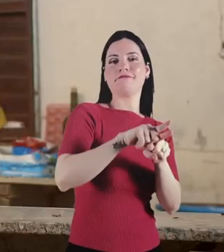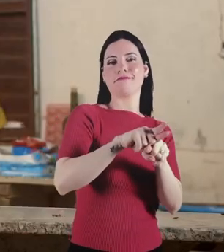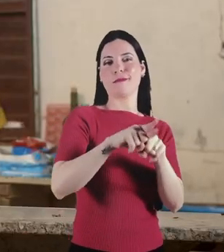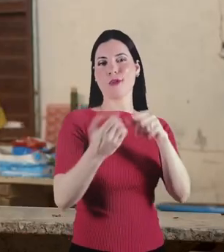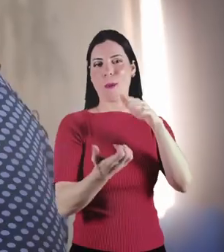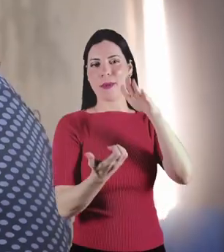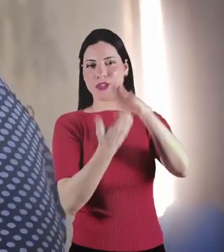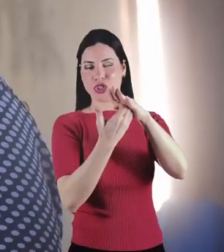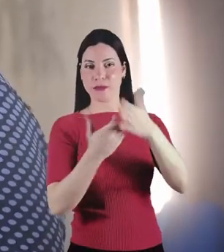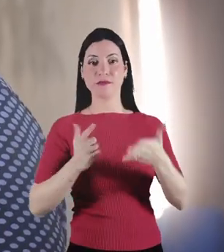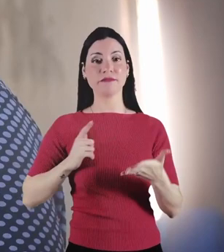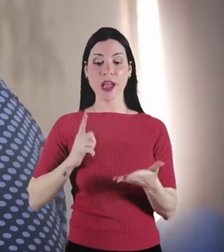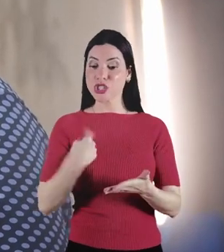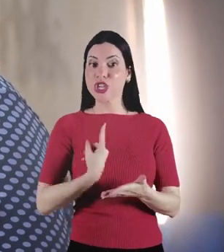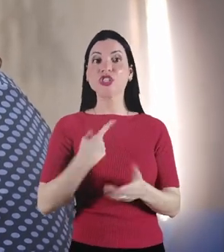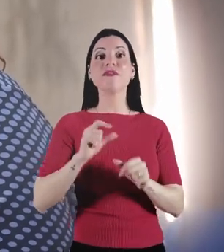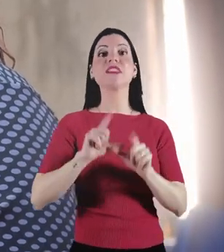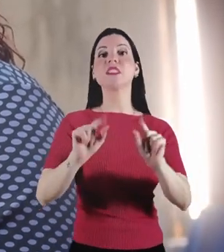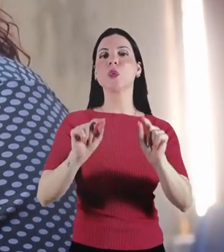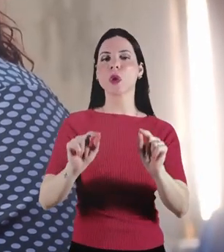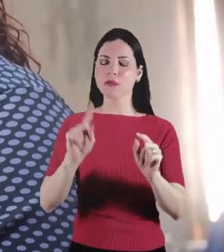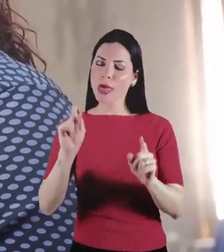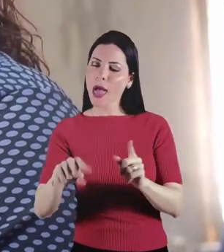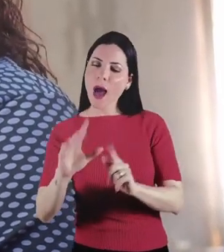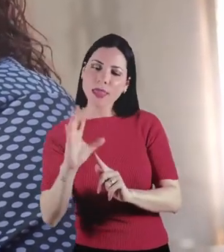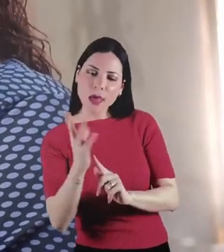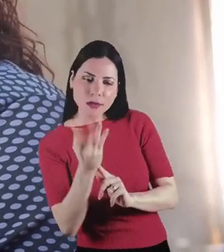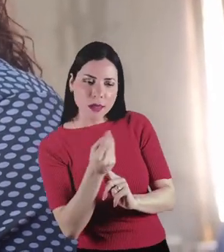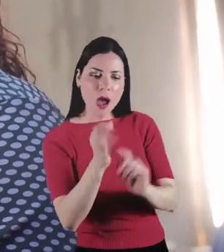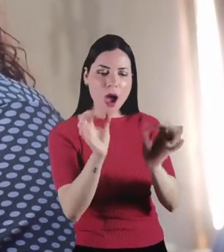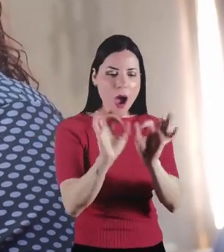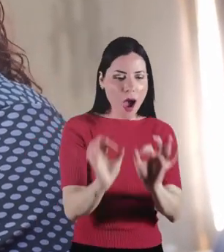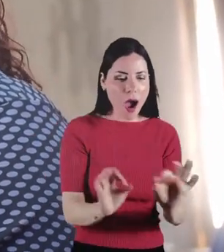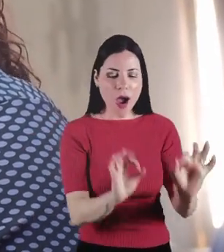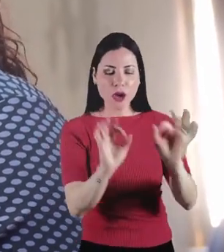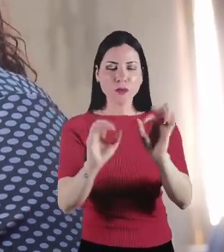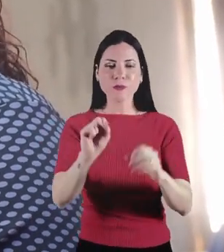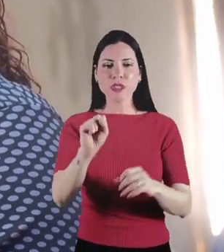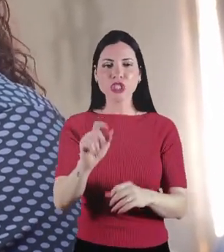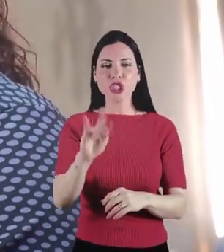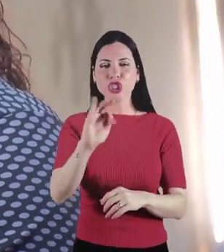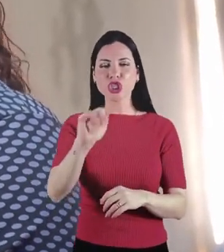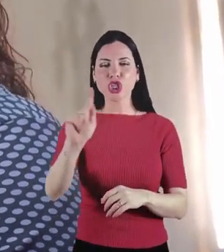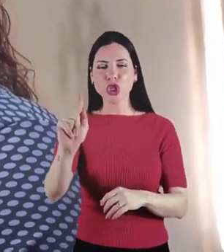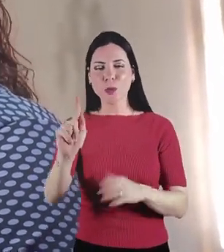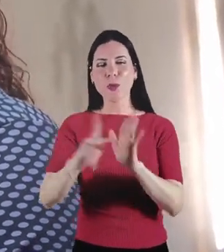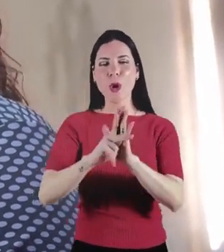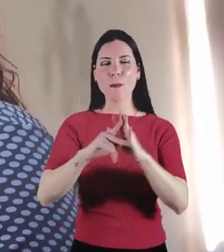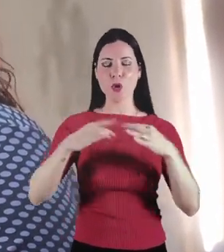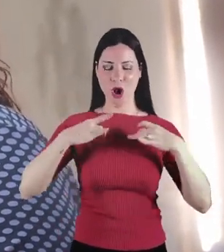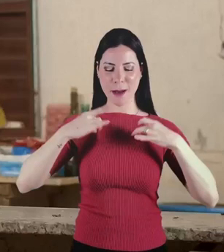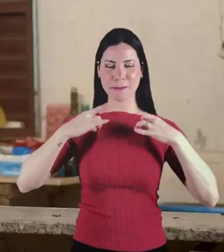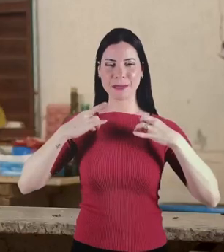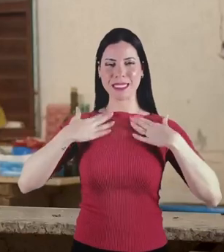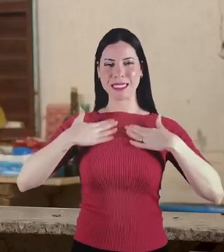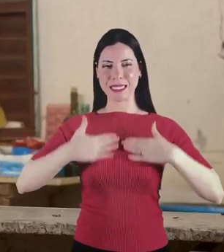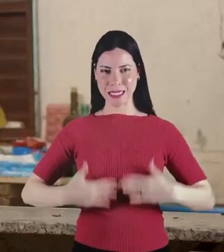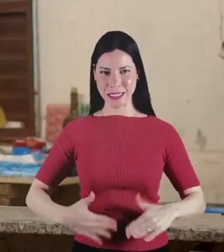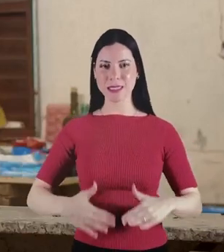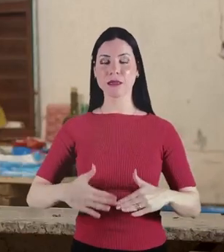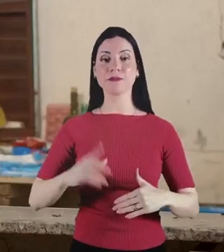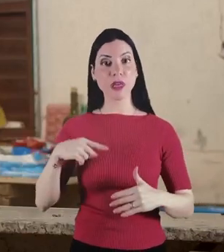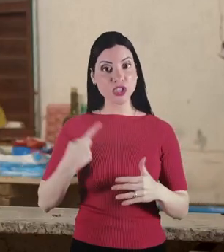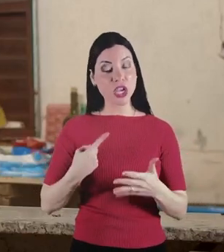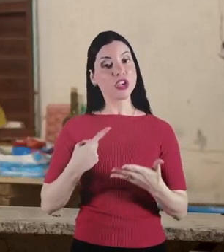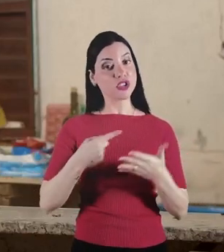cooperativa. Então ali a gente fazia artesanatos em geral, fazia silk em camisetas. A gente